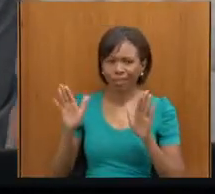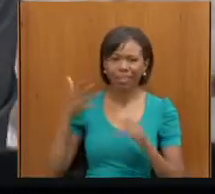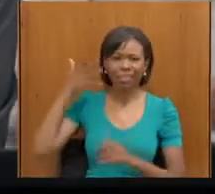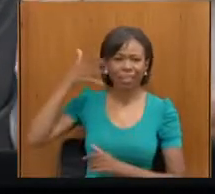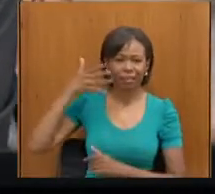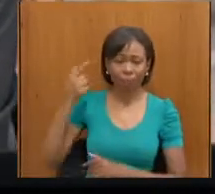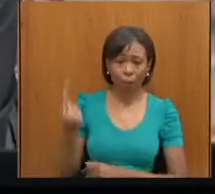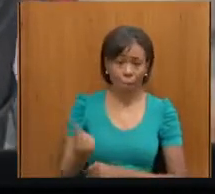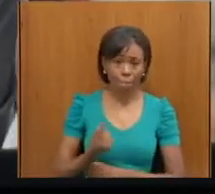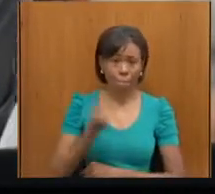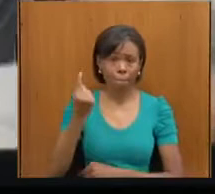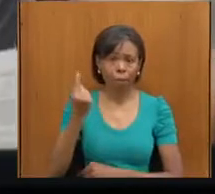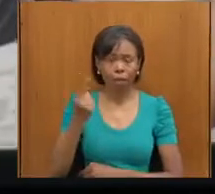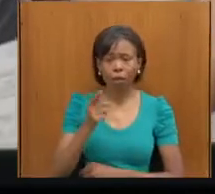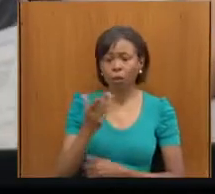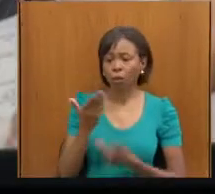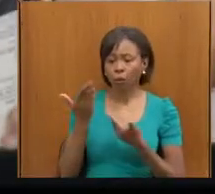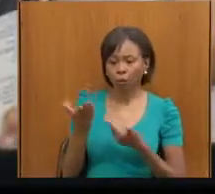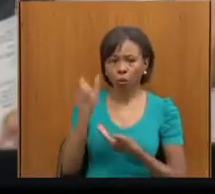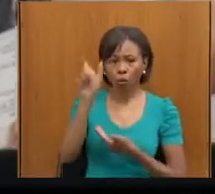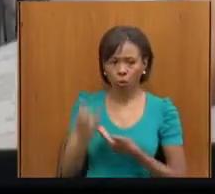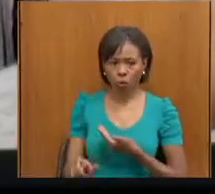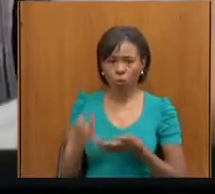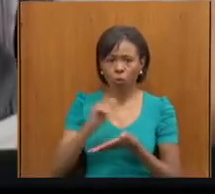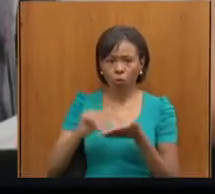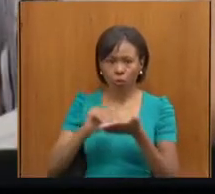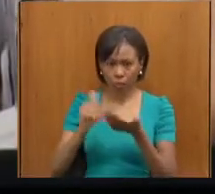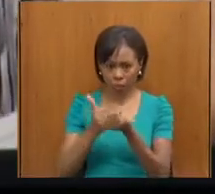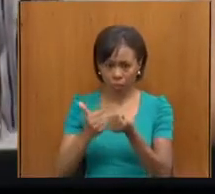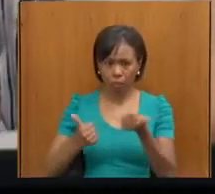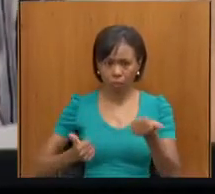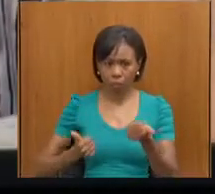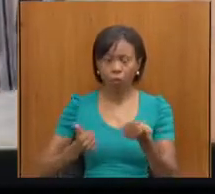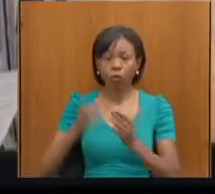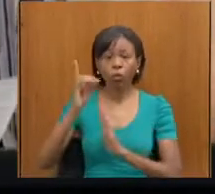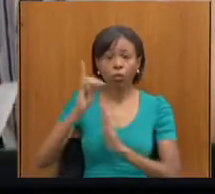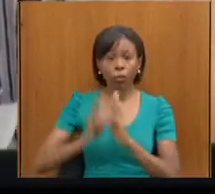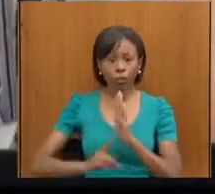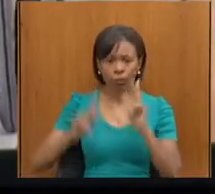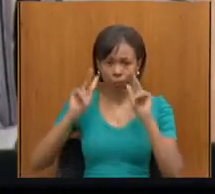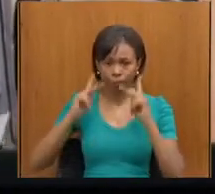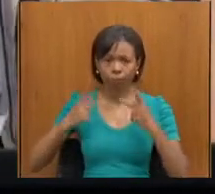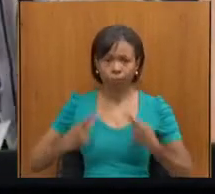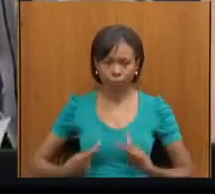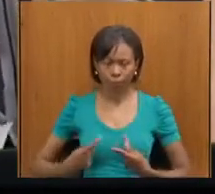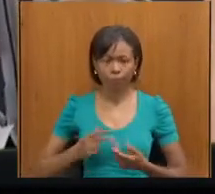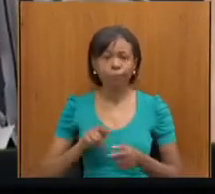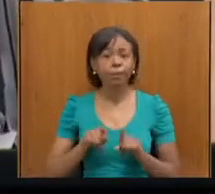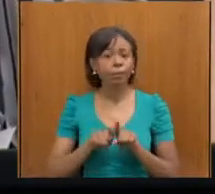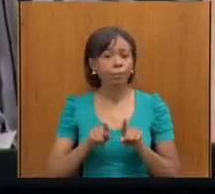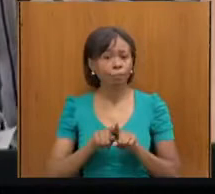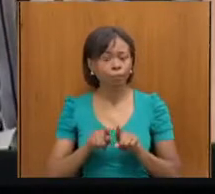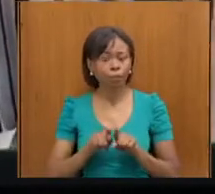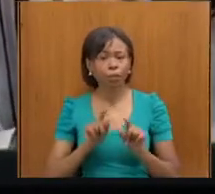em primeiro momento para o nosso subsecretário de Direitos Humanos. Quero aqui também registrar